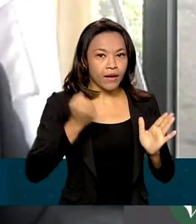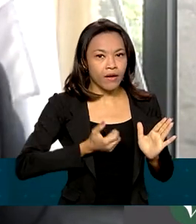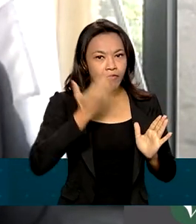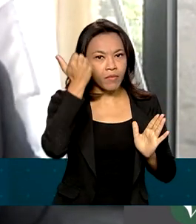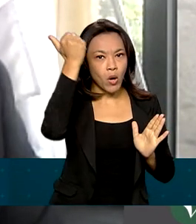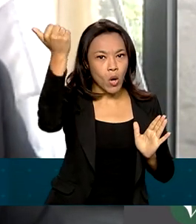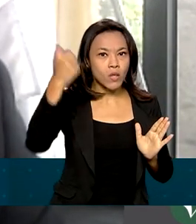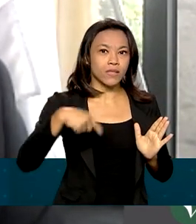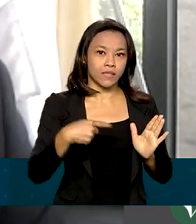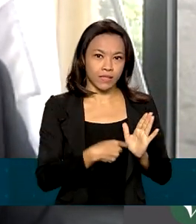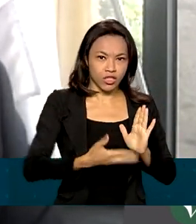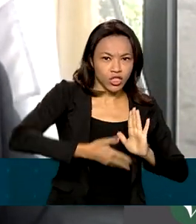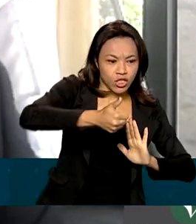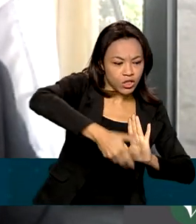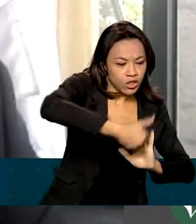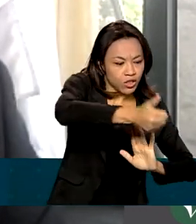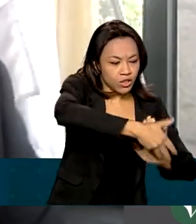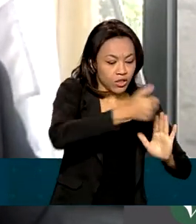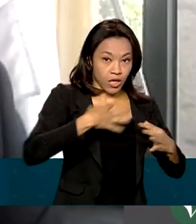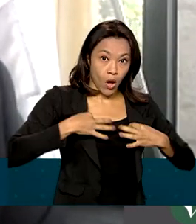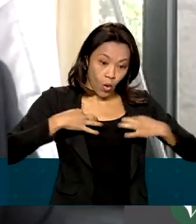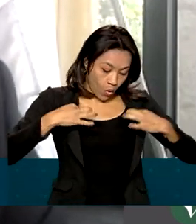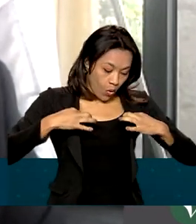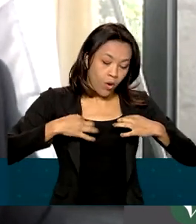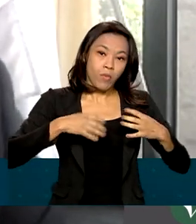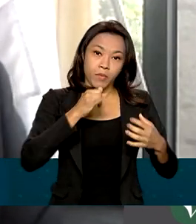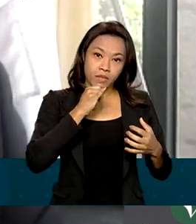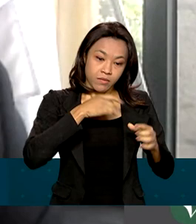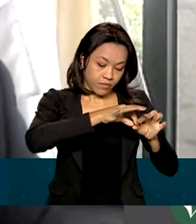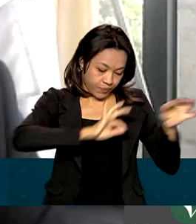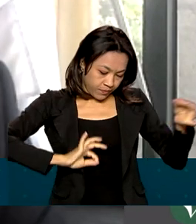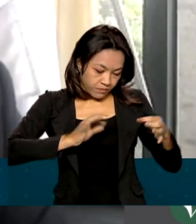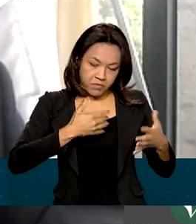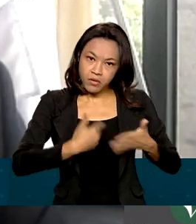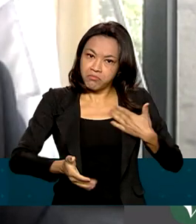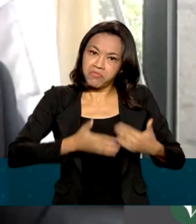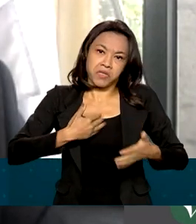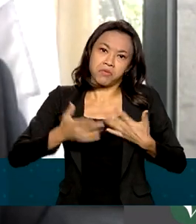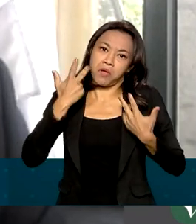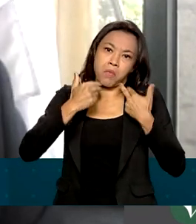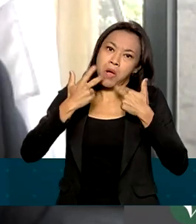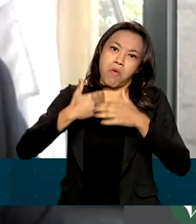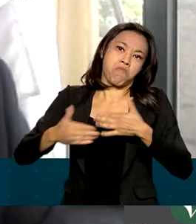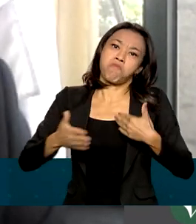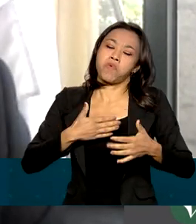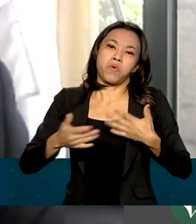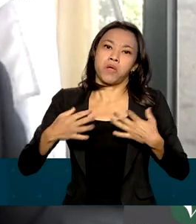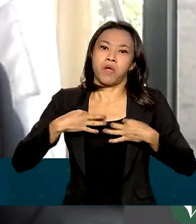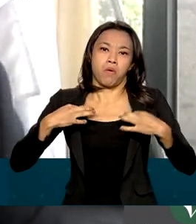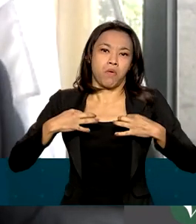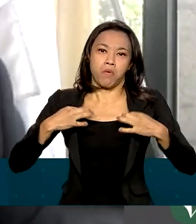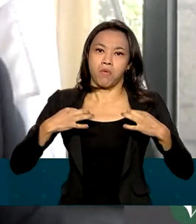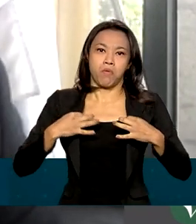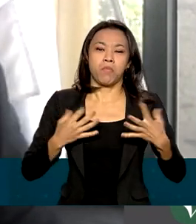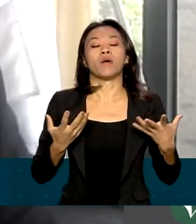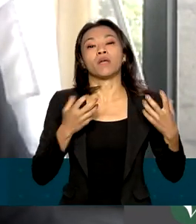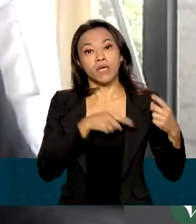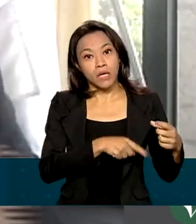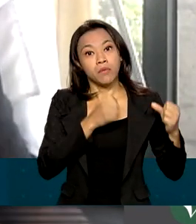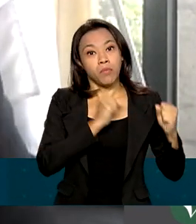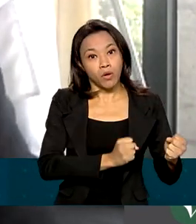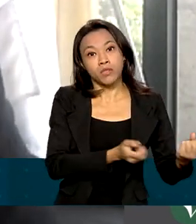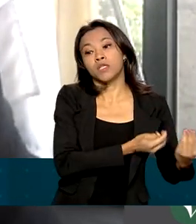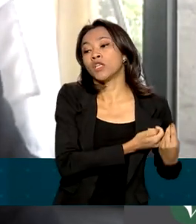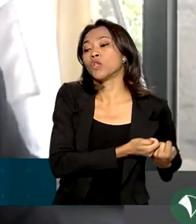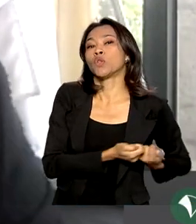símbolo daquela marca famosa do vestuário e tira a etiqueta, ele passa a ser um vestuário normal, um vestuário como qualquer outro, e ele pode ser